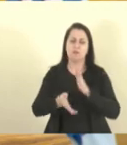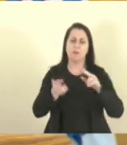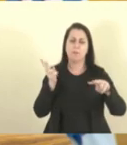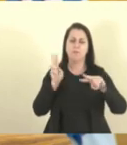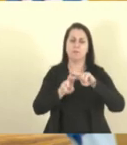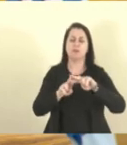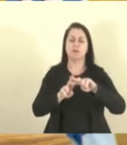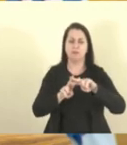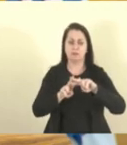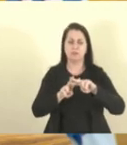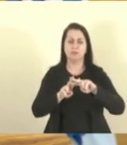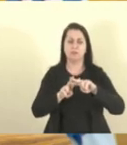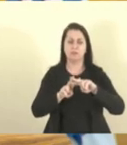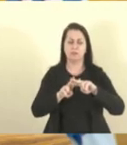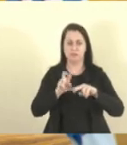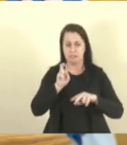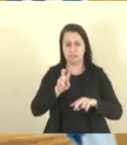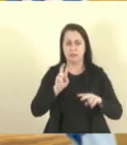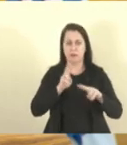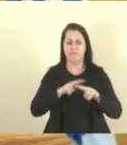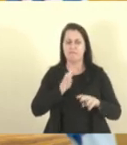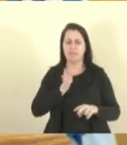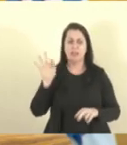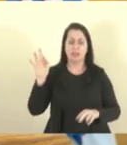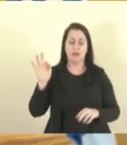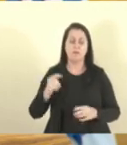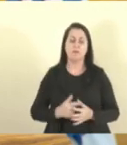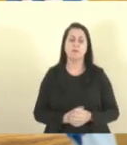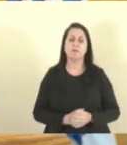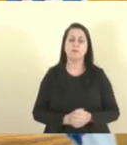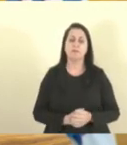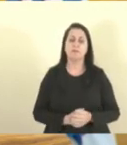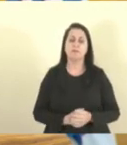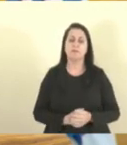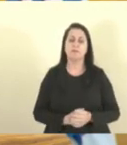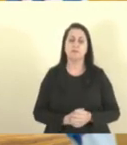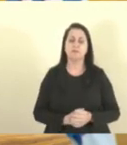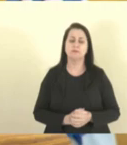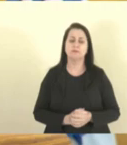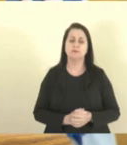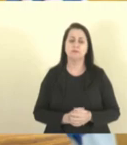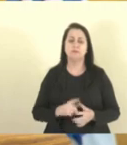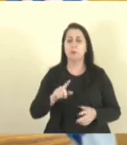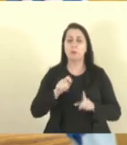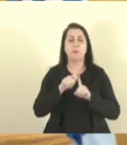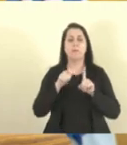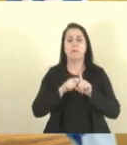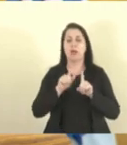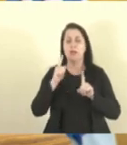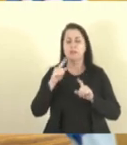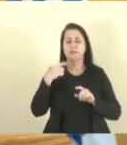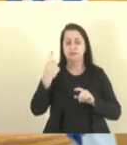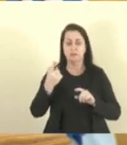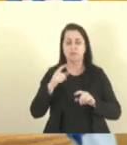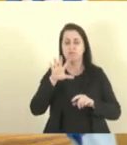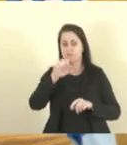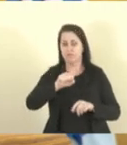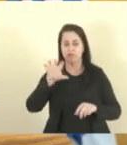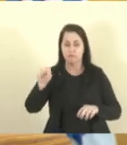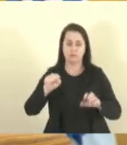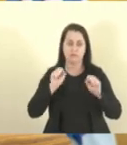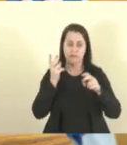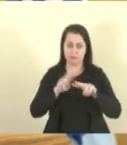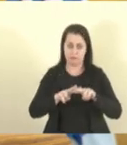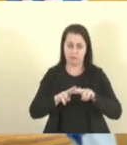daquelas cinco prisões federais, e depois de mais de um mês foi resgatado,